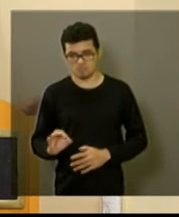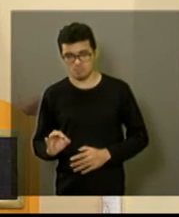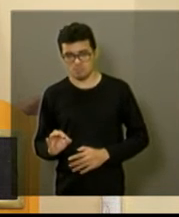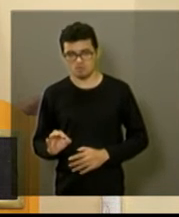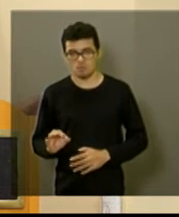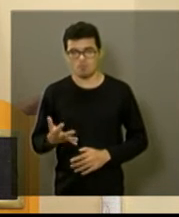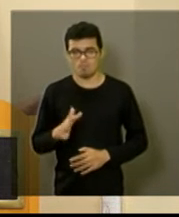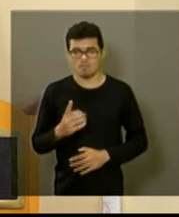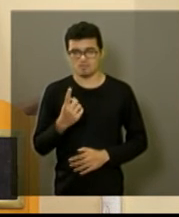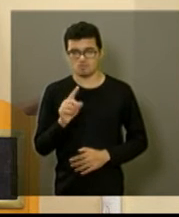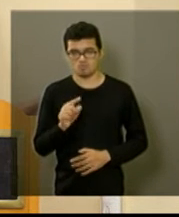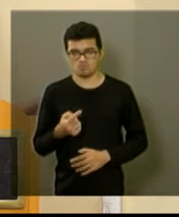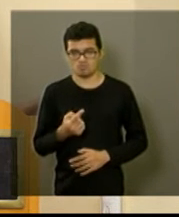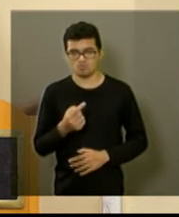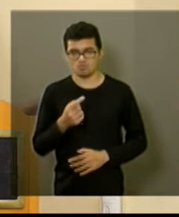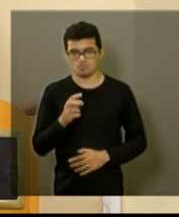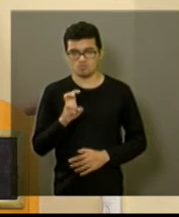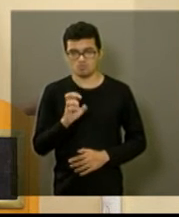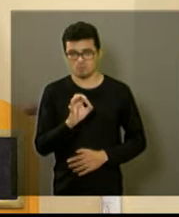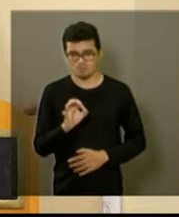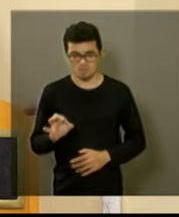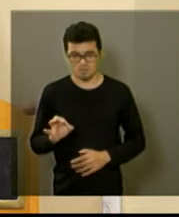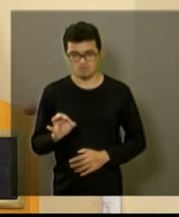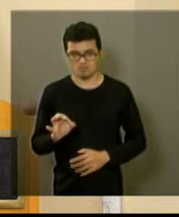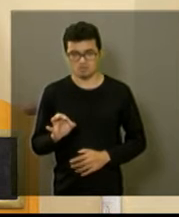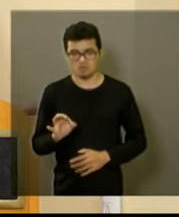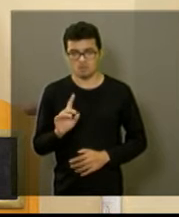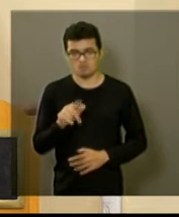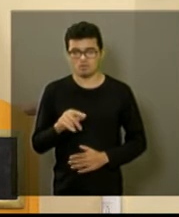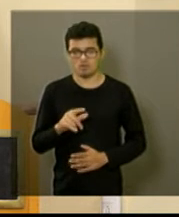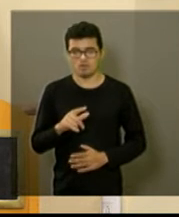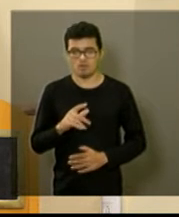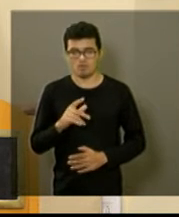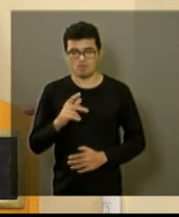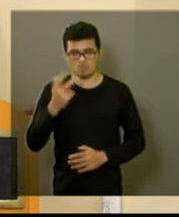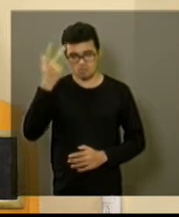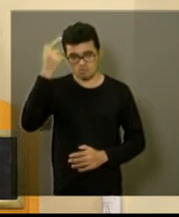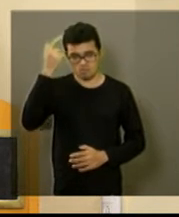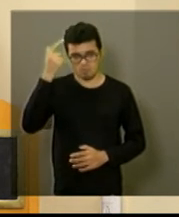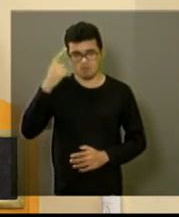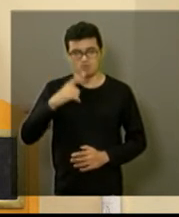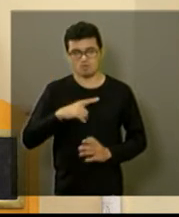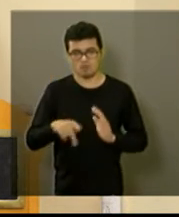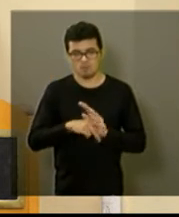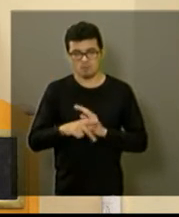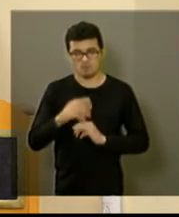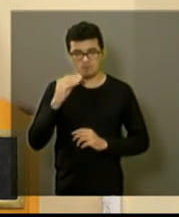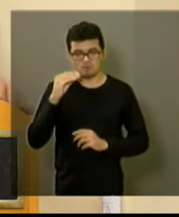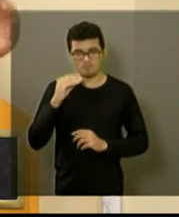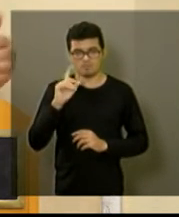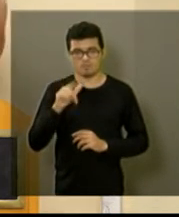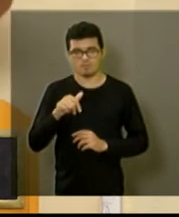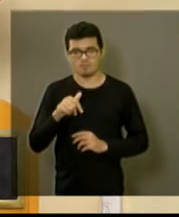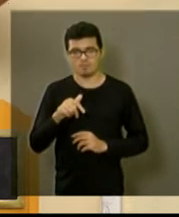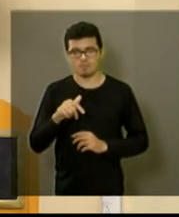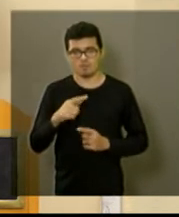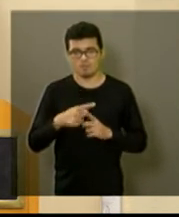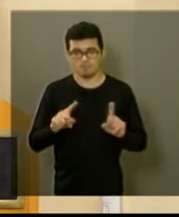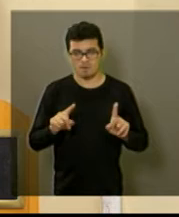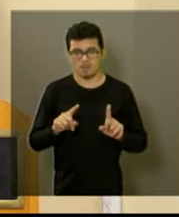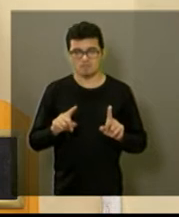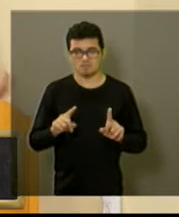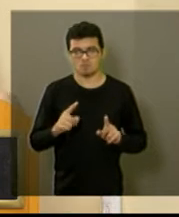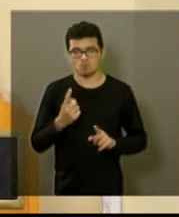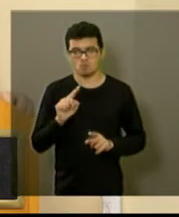mais 1% que é o funcional é a progressão funcional que a gente tem então a gente considera 1% para todos e mais 1